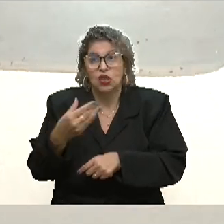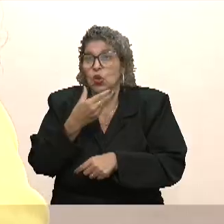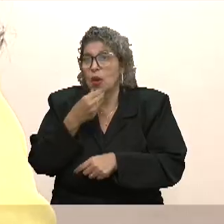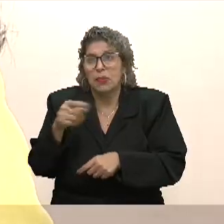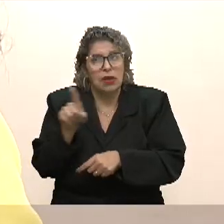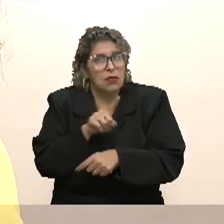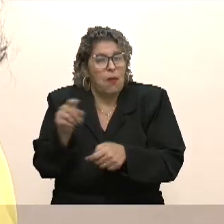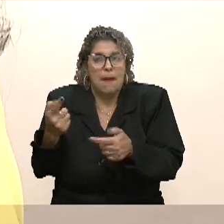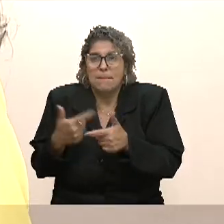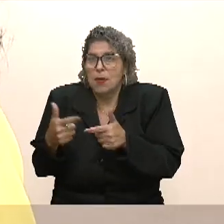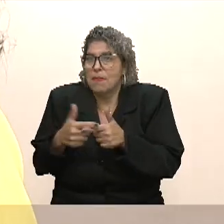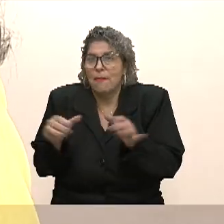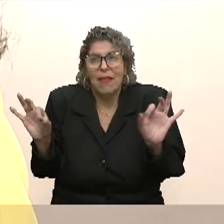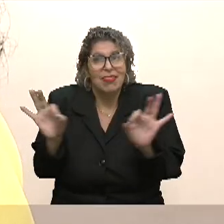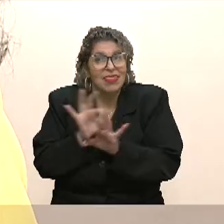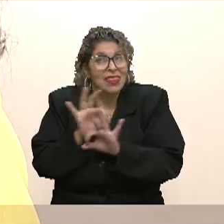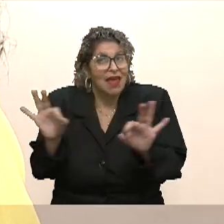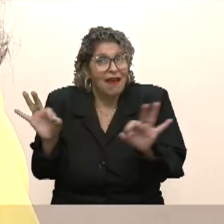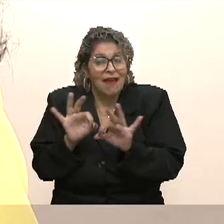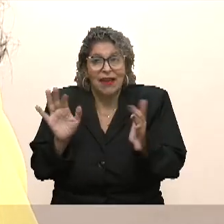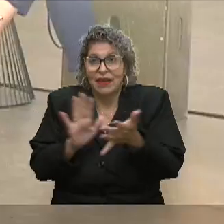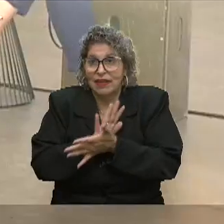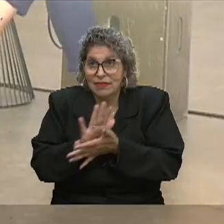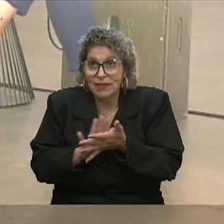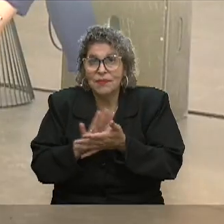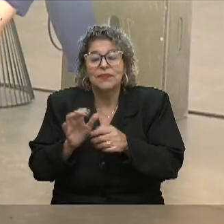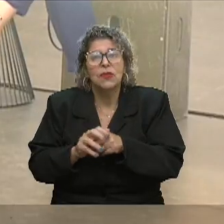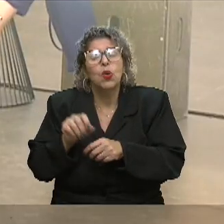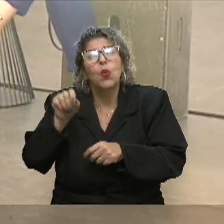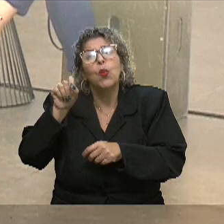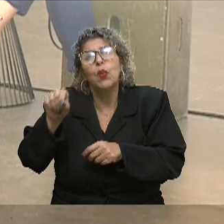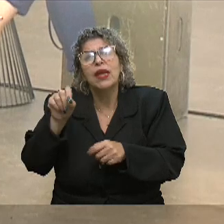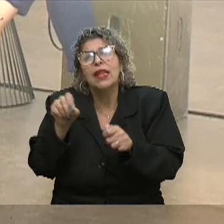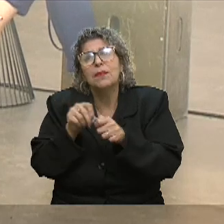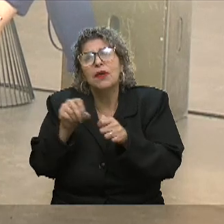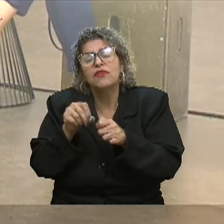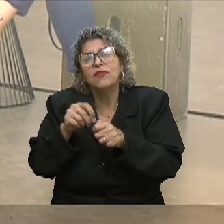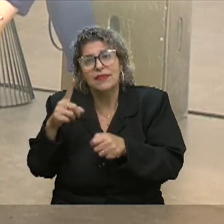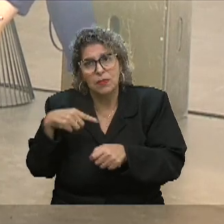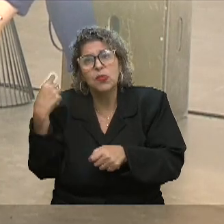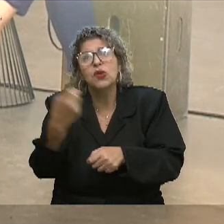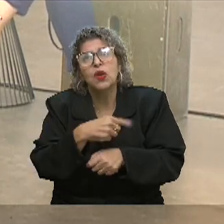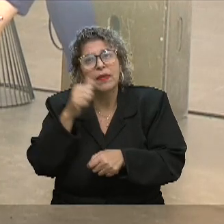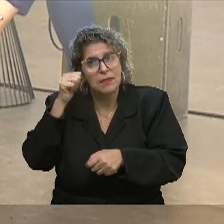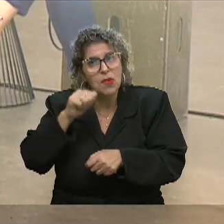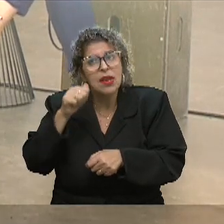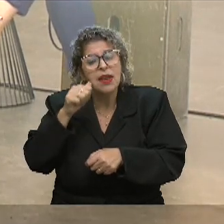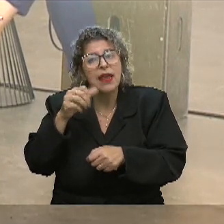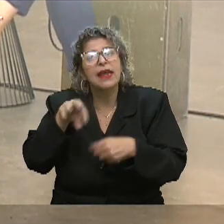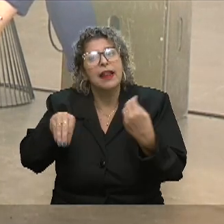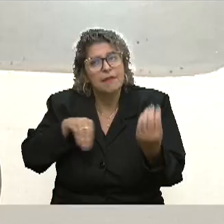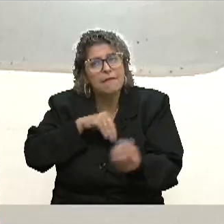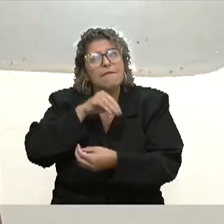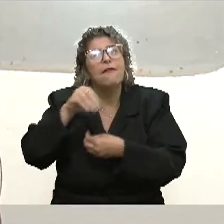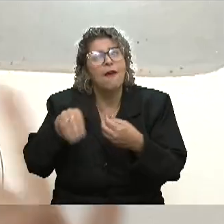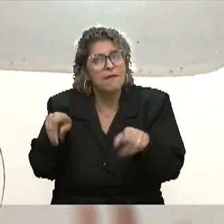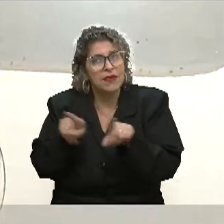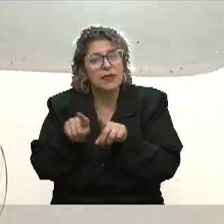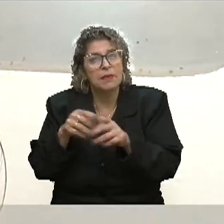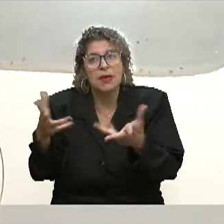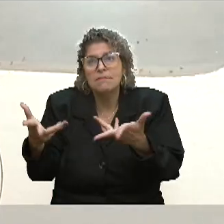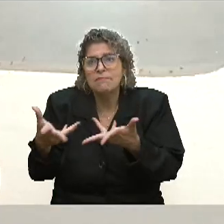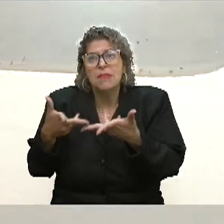é problema nenhum, né Marina? Que fique claro, né? Também ver o que ele pode fazer por nós. Os homens também se envolvem nessa causa e é